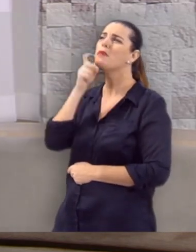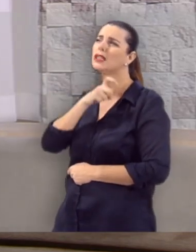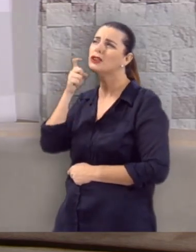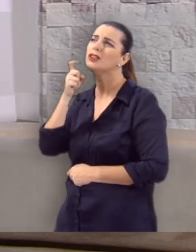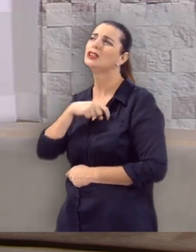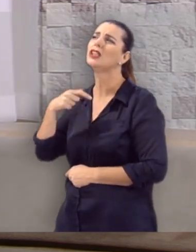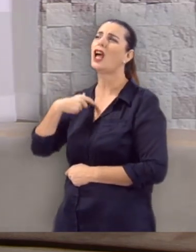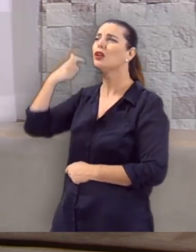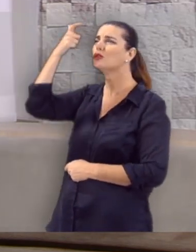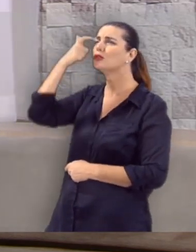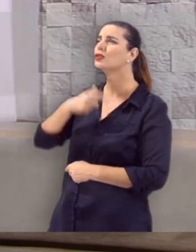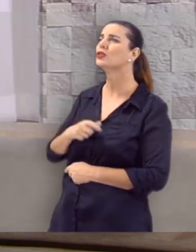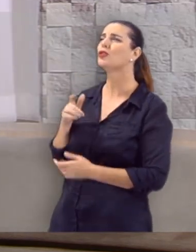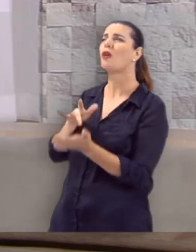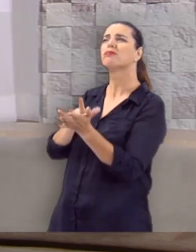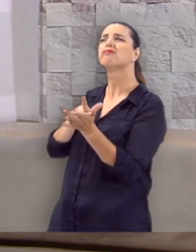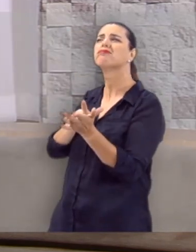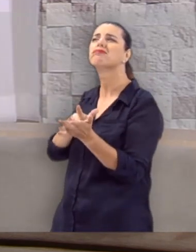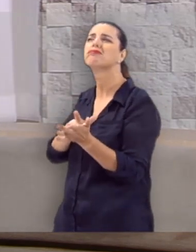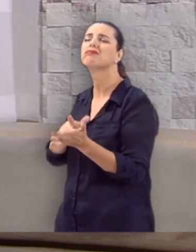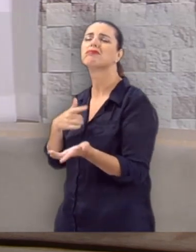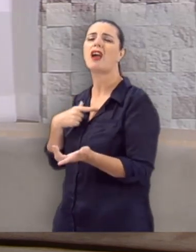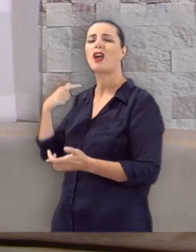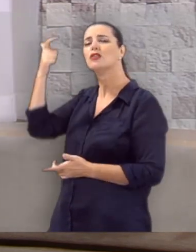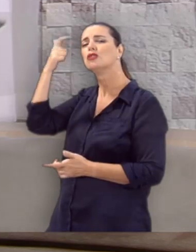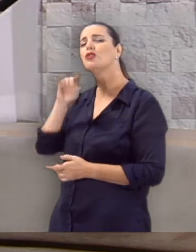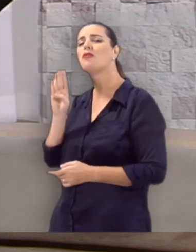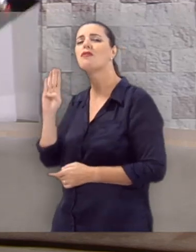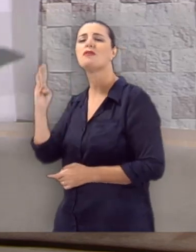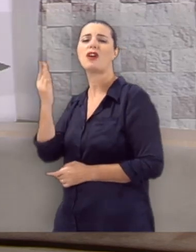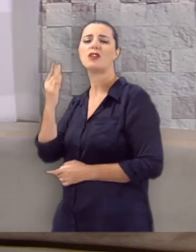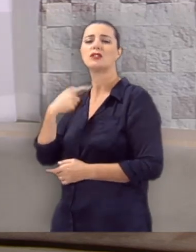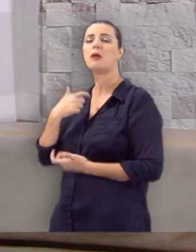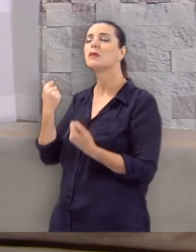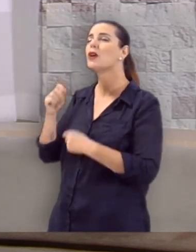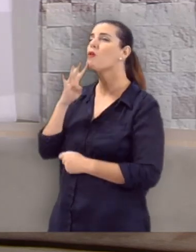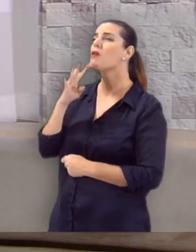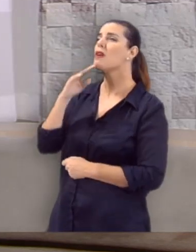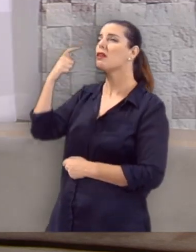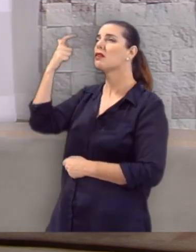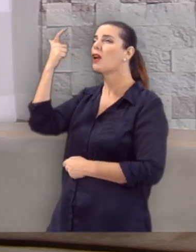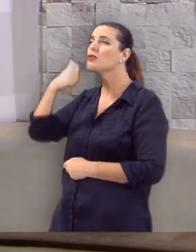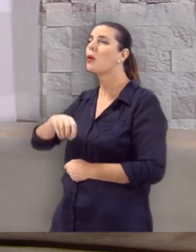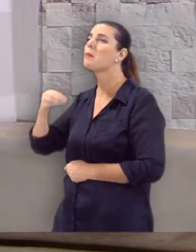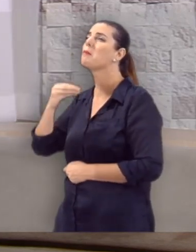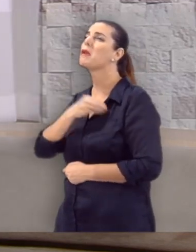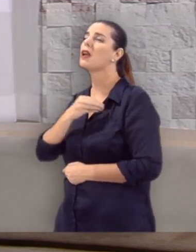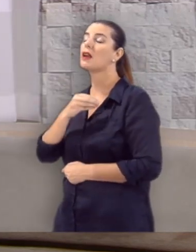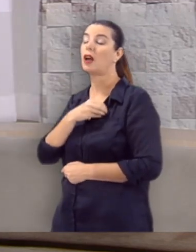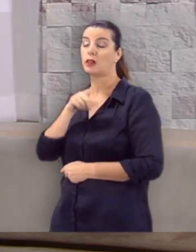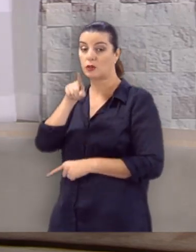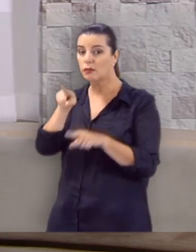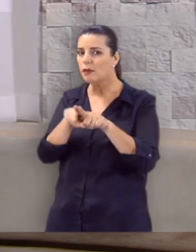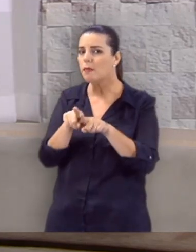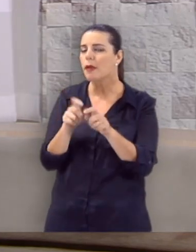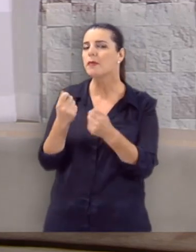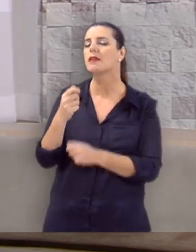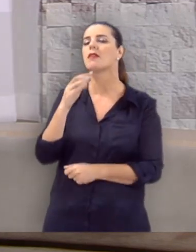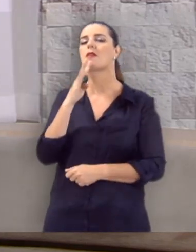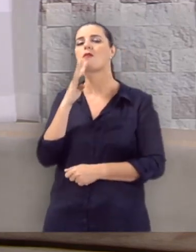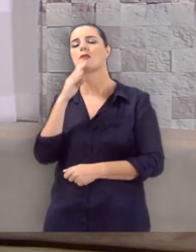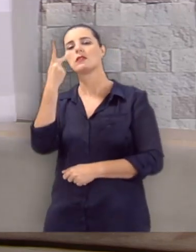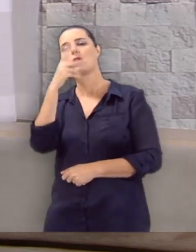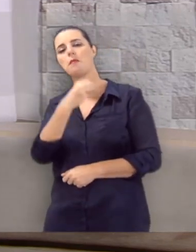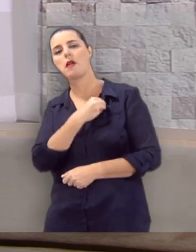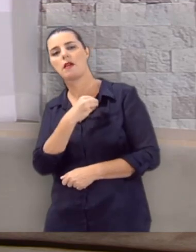mentiroso. Ele precisa reconhecer que ele é um homem enganador. Ele precisa reconhecer o seu pecado. E a não ser que você também reconheça o seu pecado,